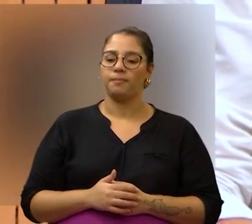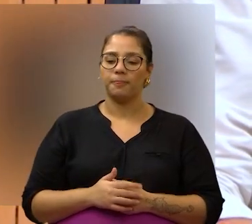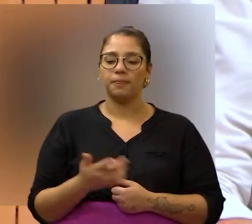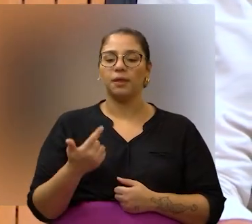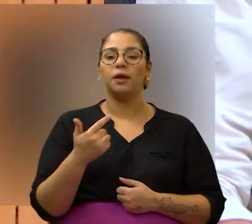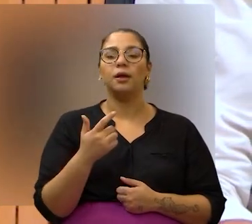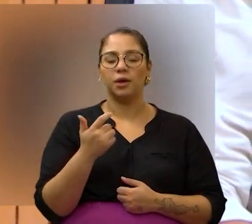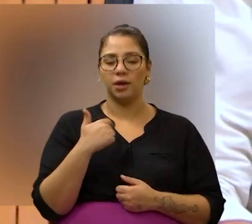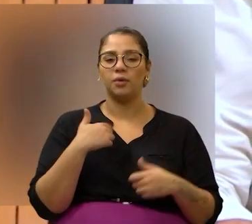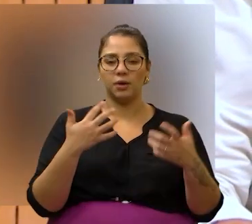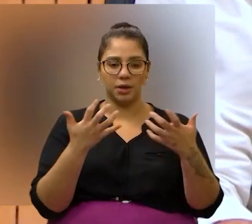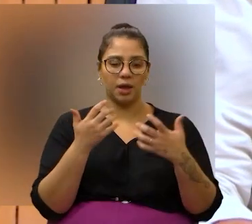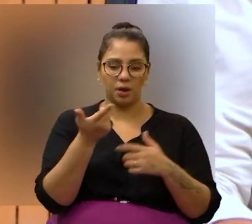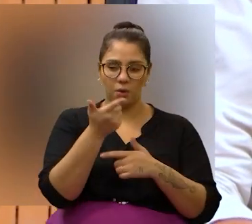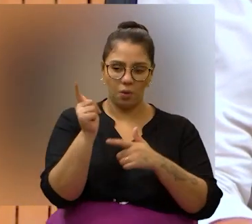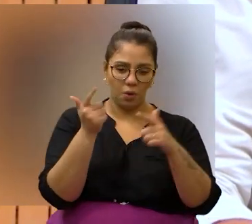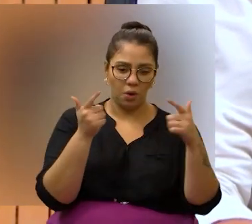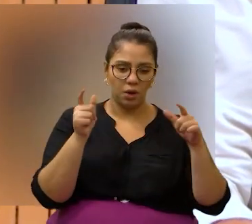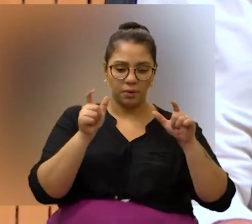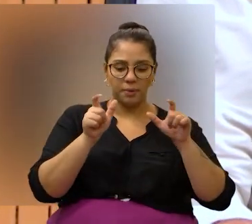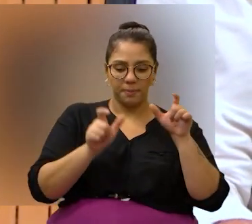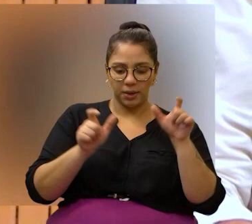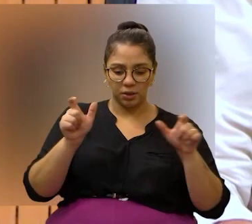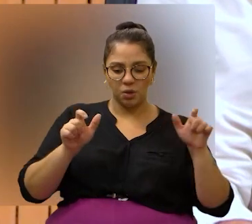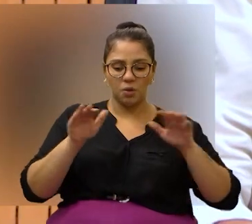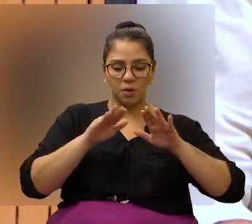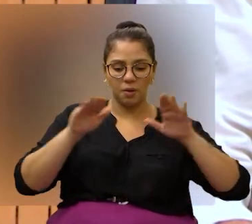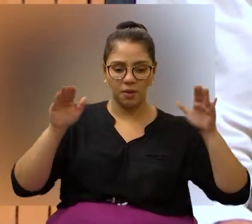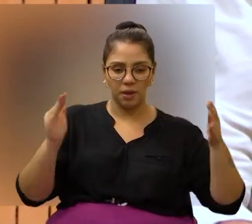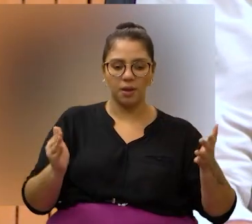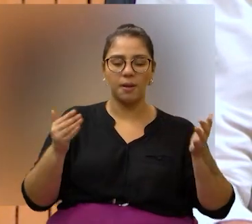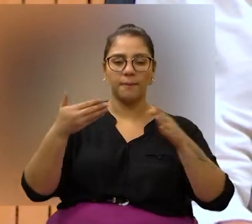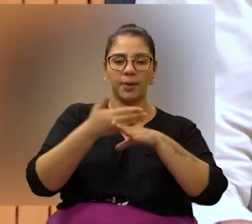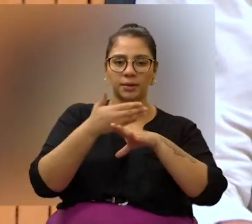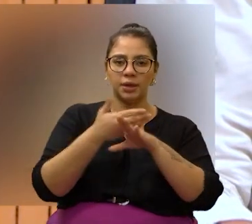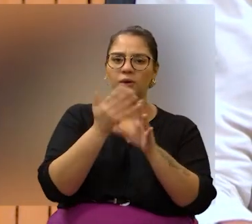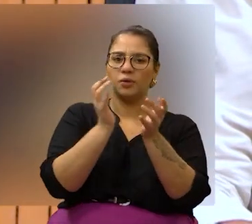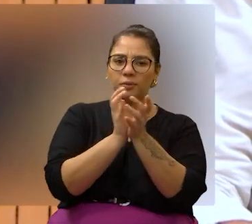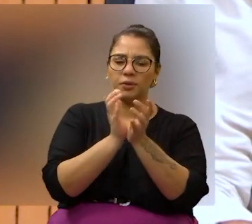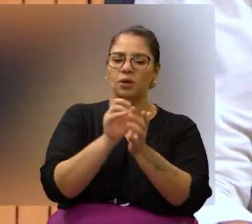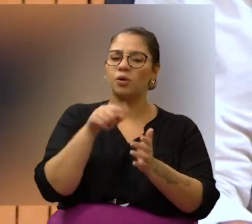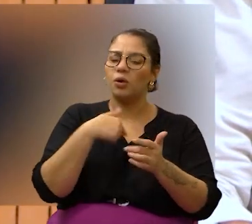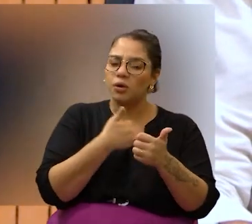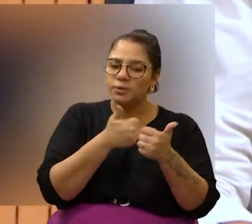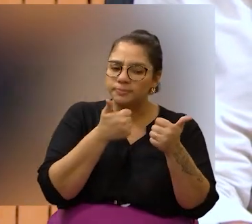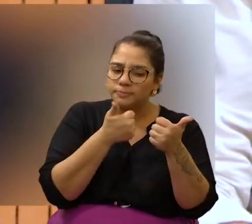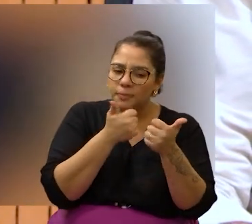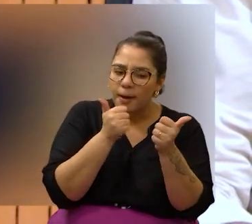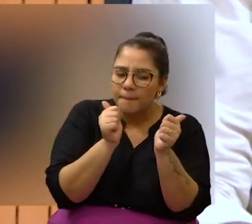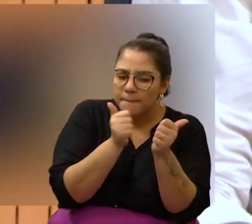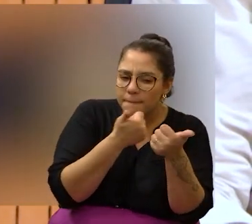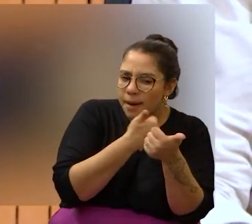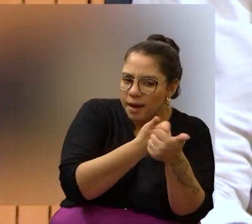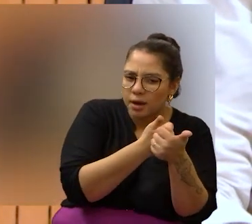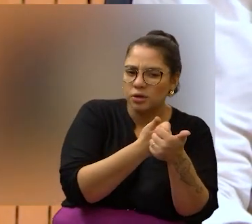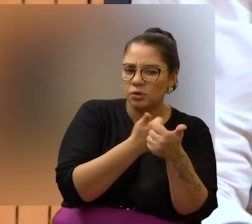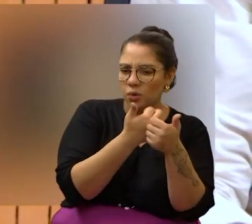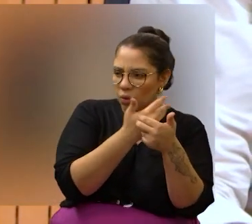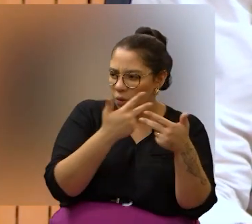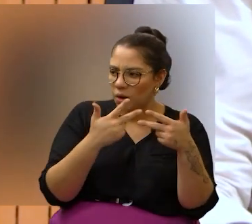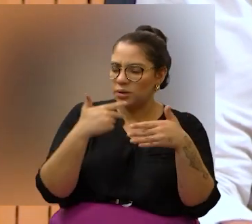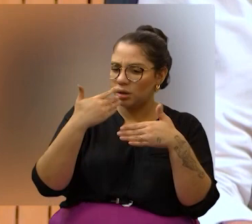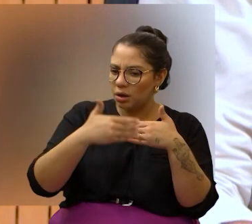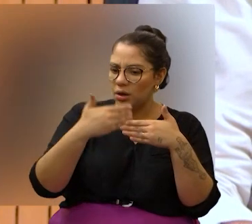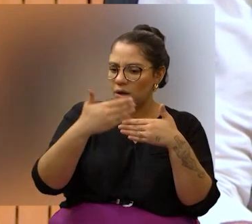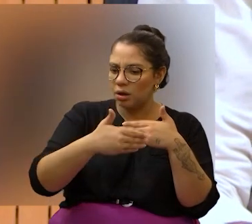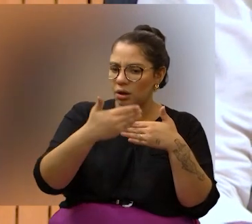membros da Comissão de Meio Ambiente que nós vamos estar acompanhando de perto, daqui para frente, todos os passos